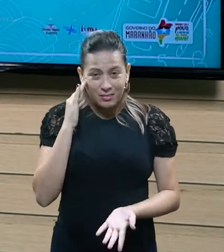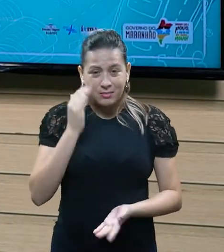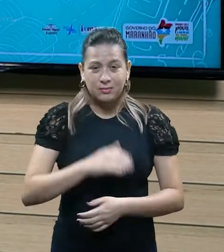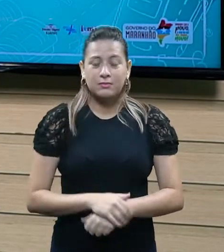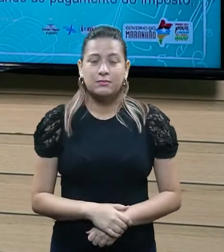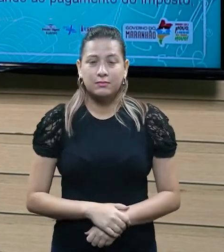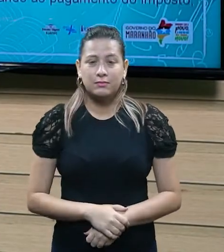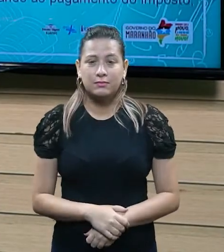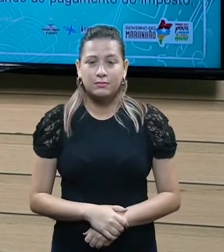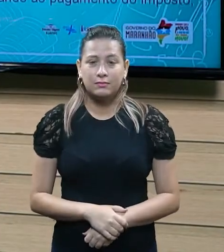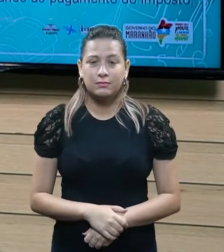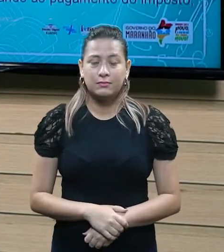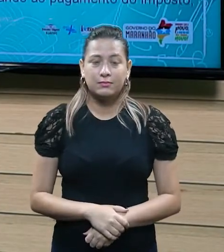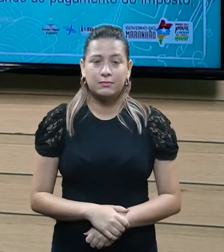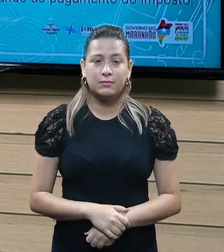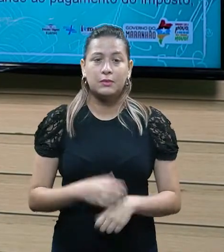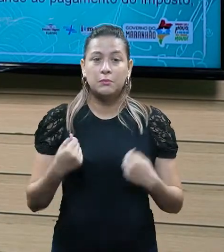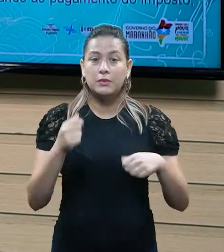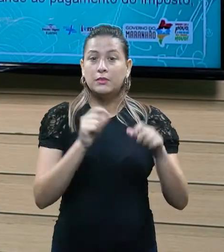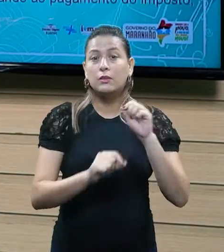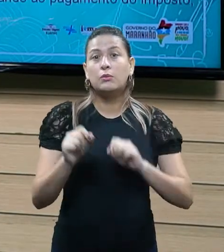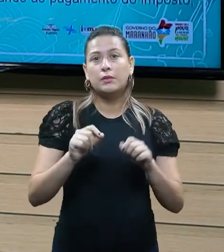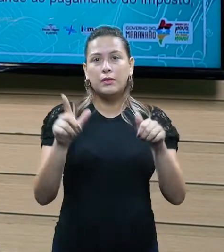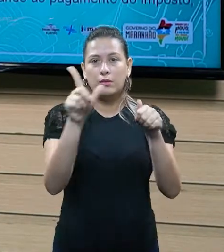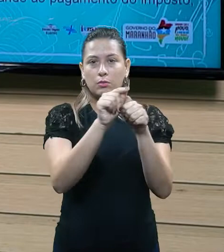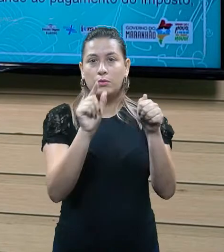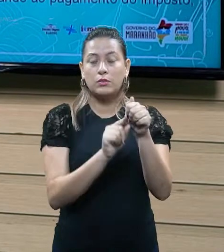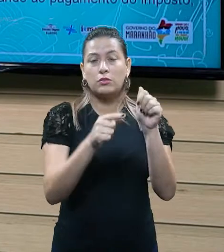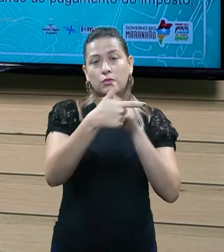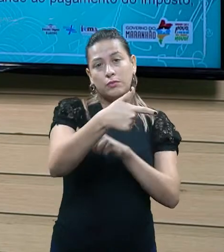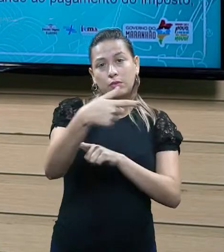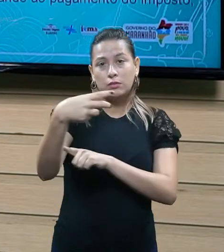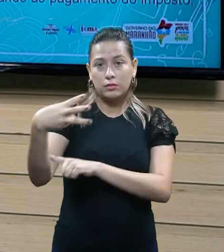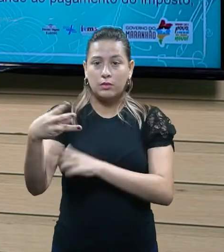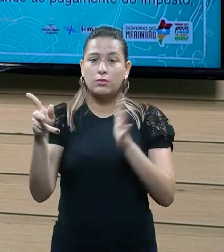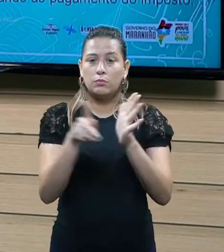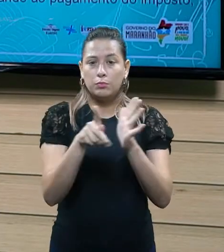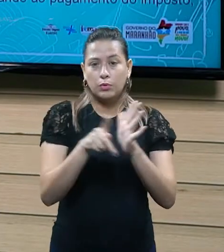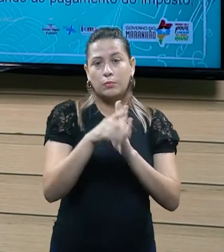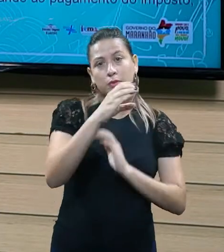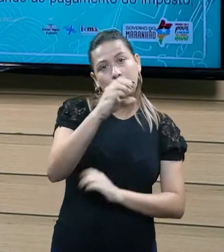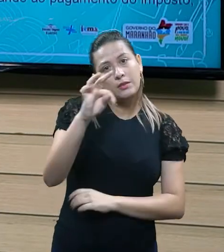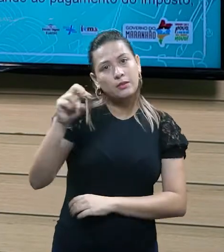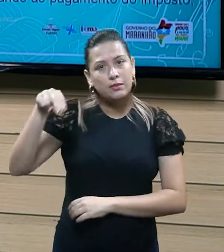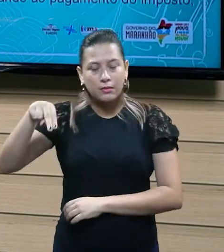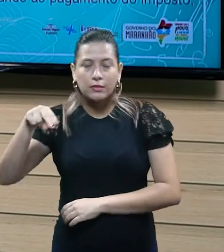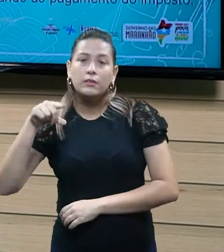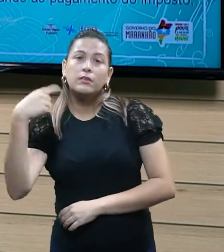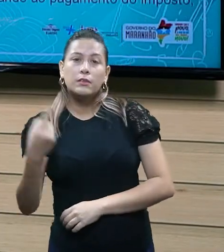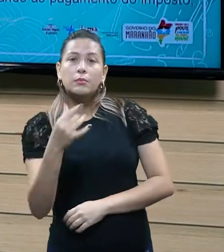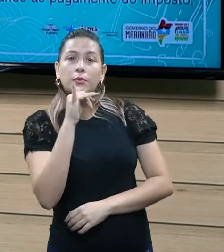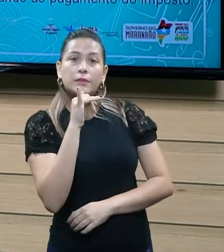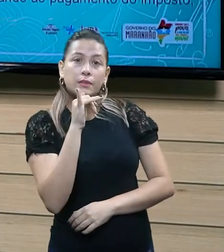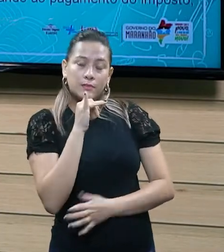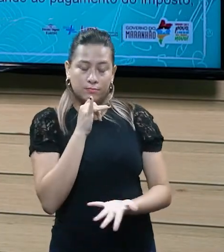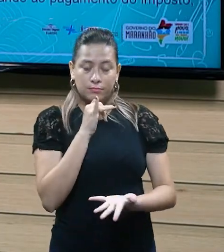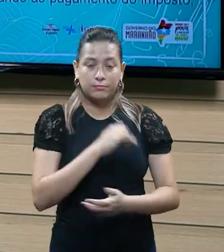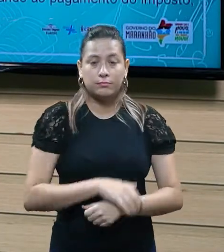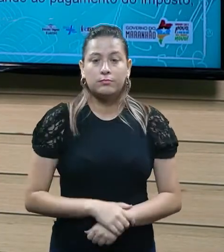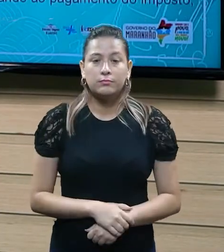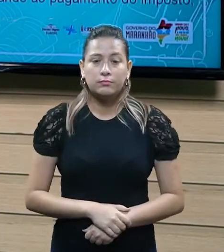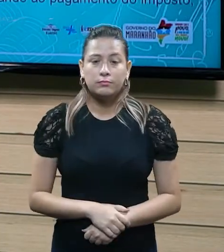de fato, ver o artigo 123 do CTN e passar para uma exemplificação. Então,